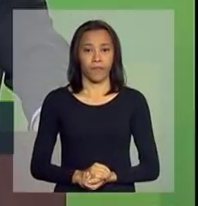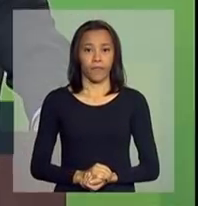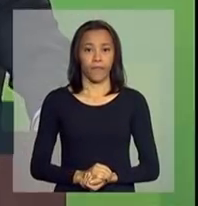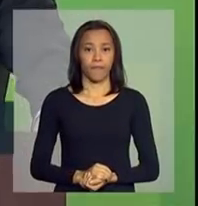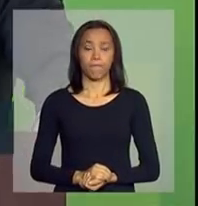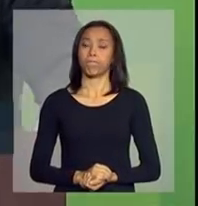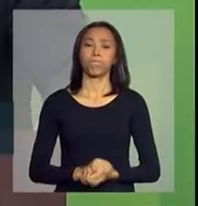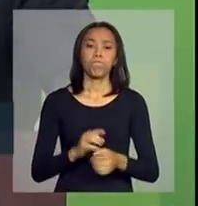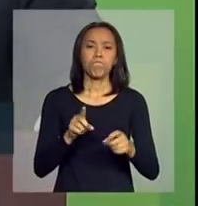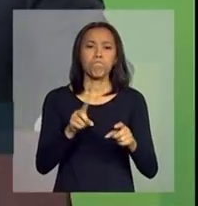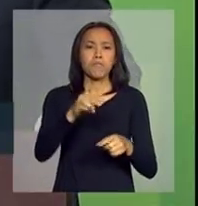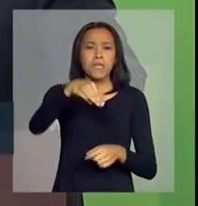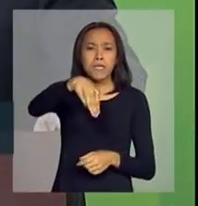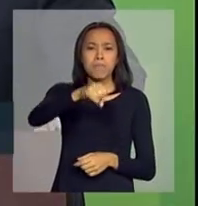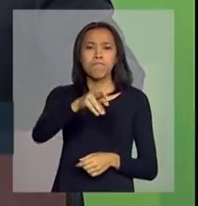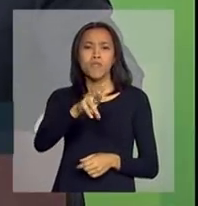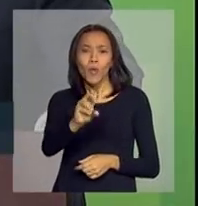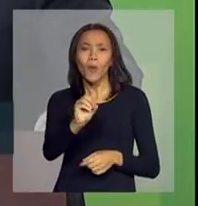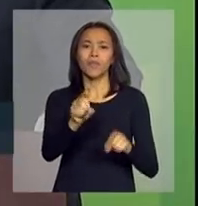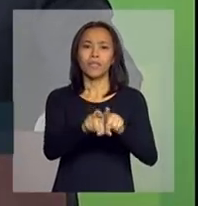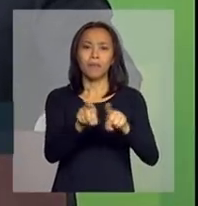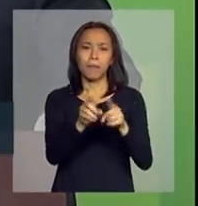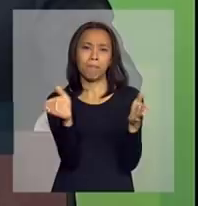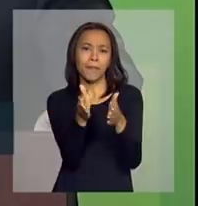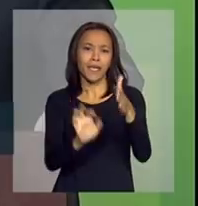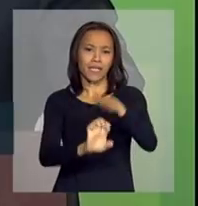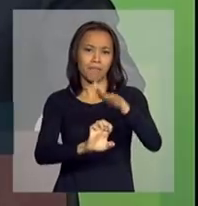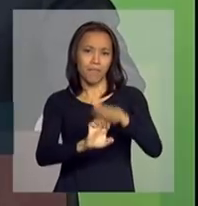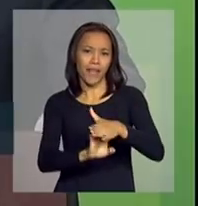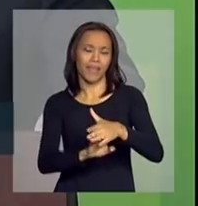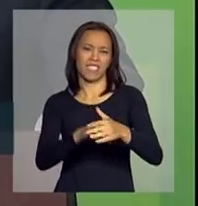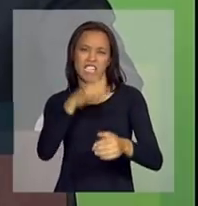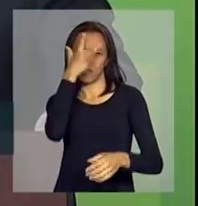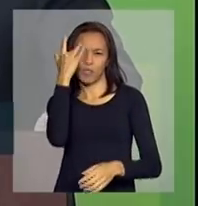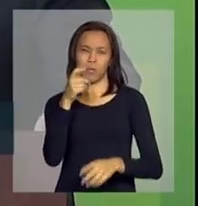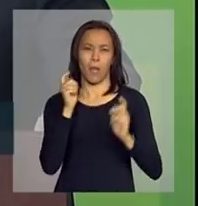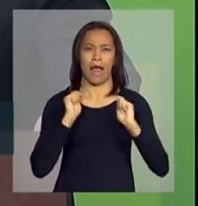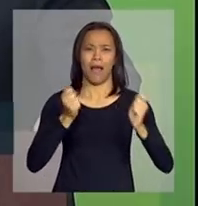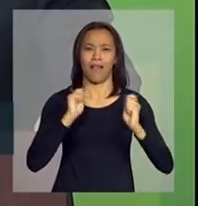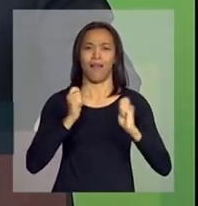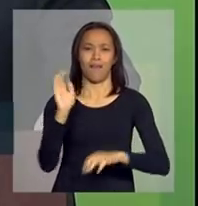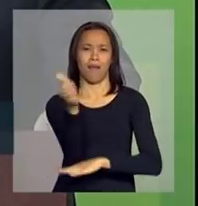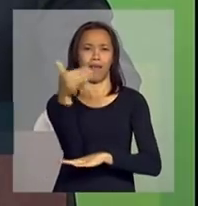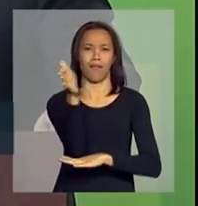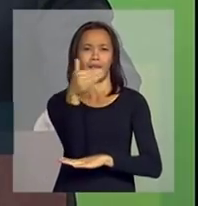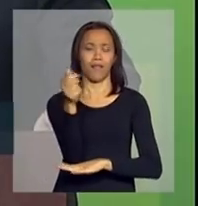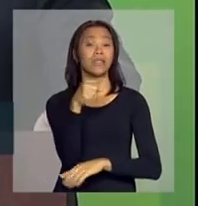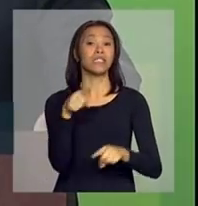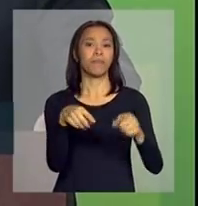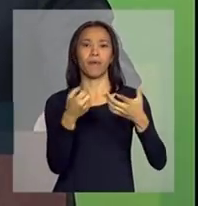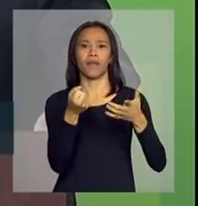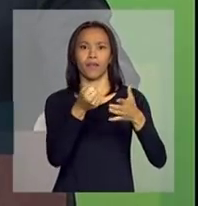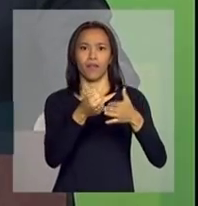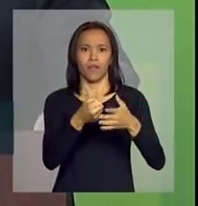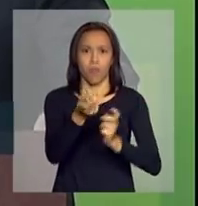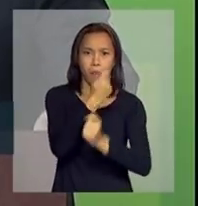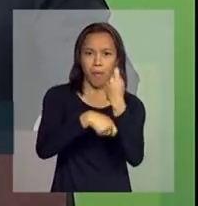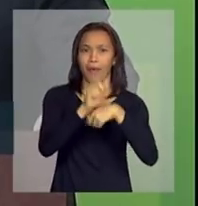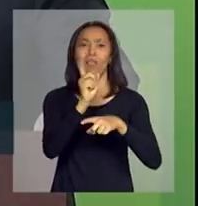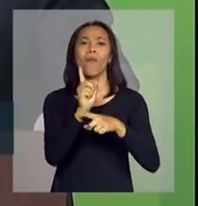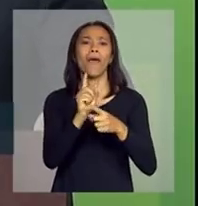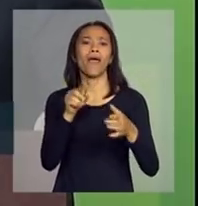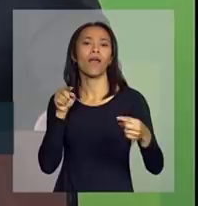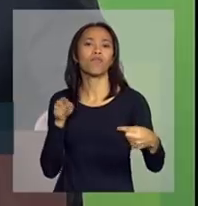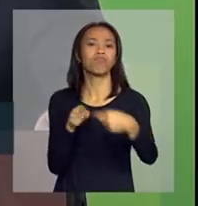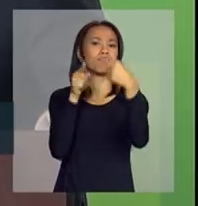Micro e pequena empresa e a bandeira dos pequenos e do empreendedorismo não é bandeira partidária,